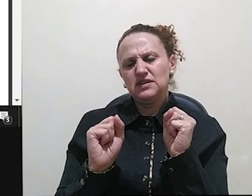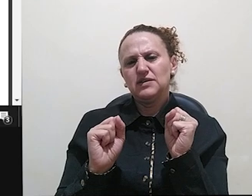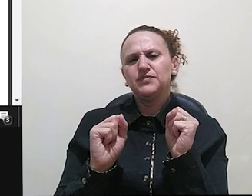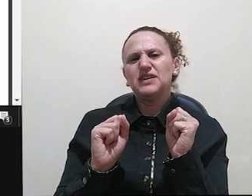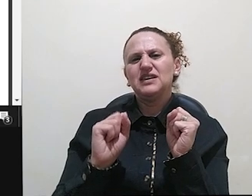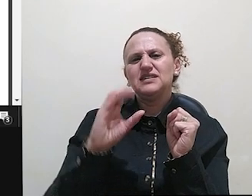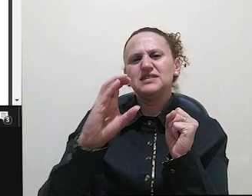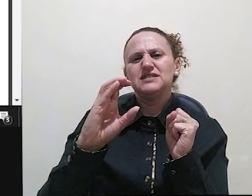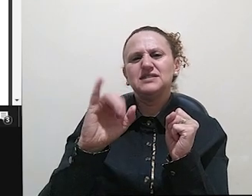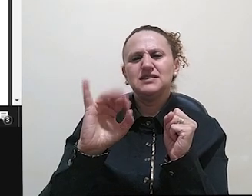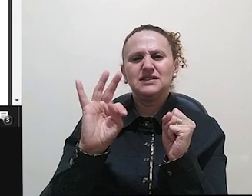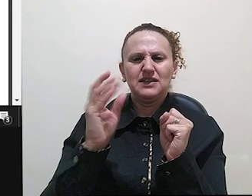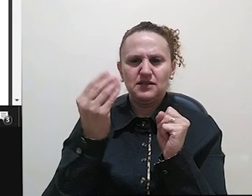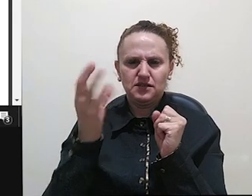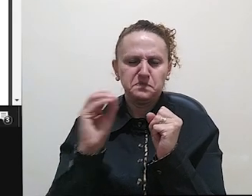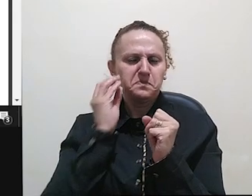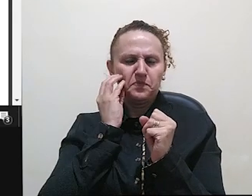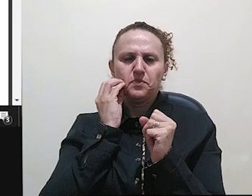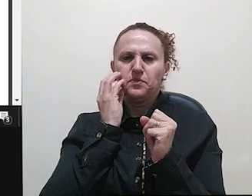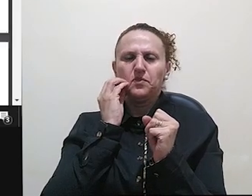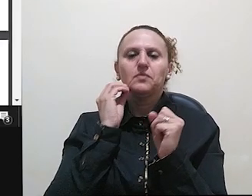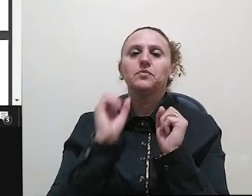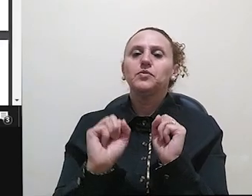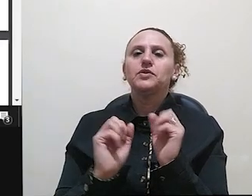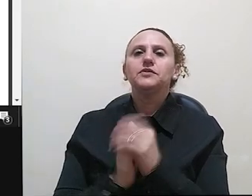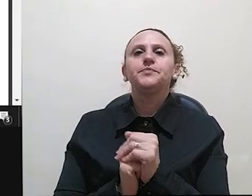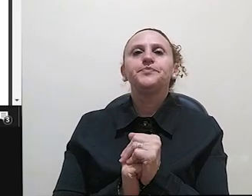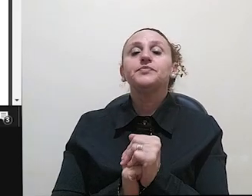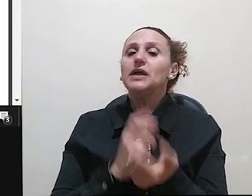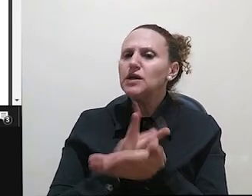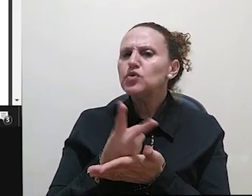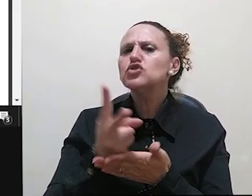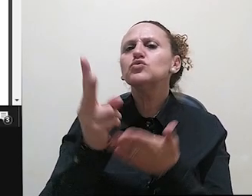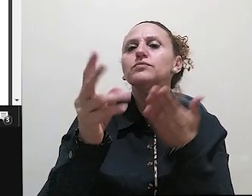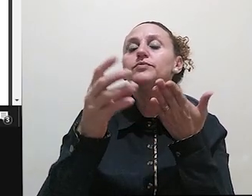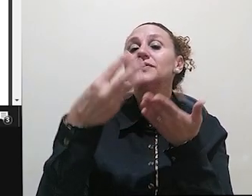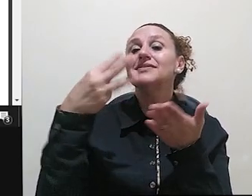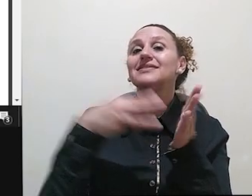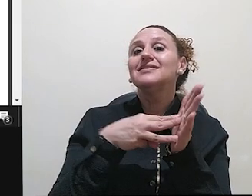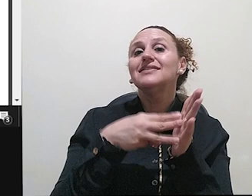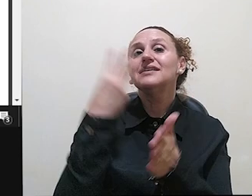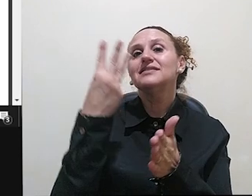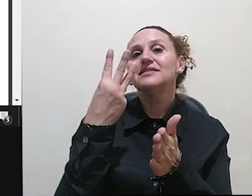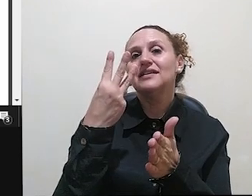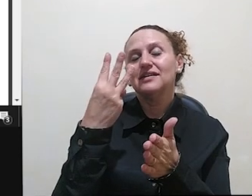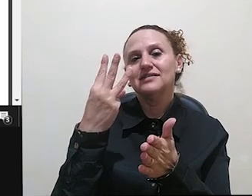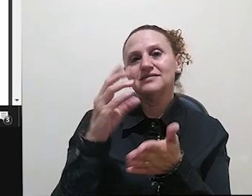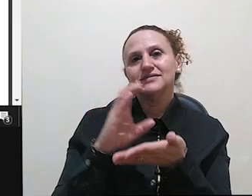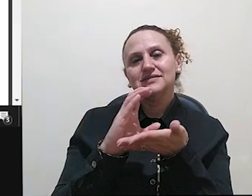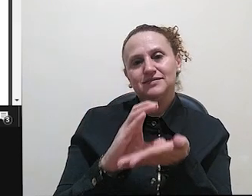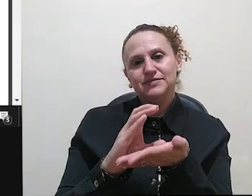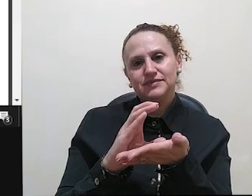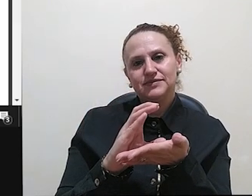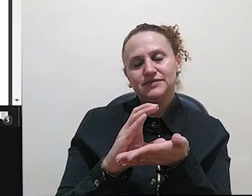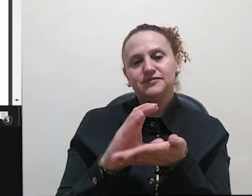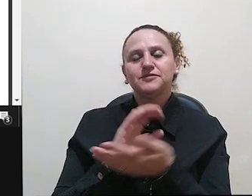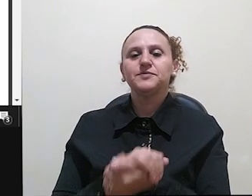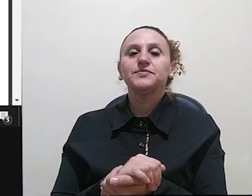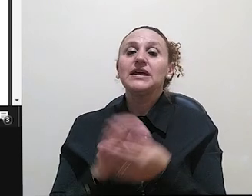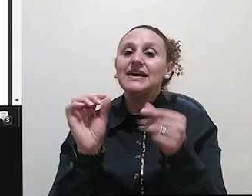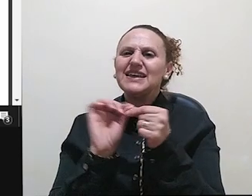simples. E aí vejo, né? O terceiro capítulo, ele menciona o que tem cada capítulo, ele faz a descrição,